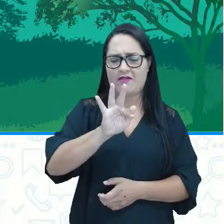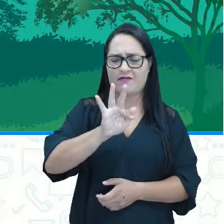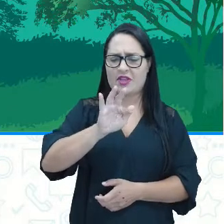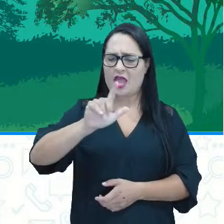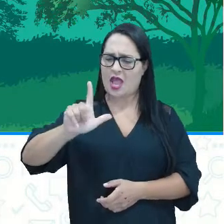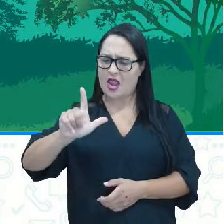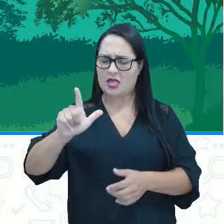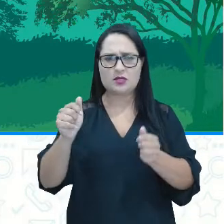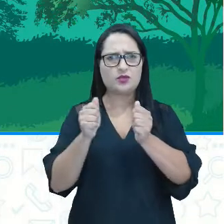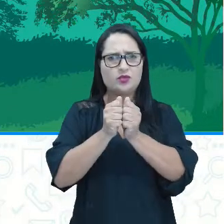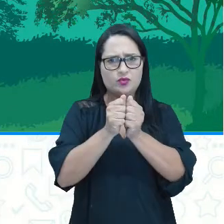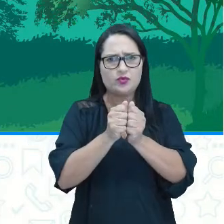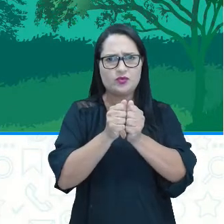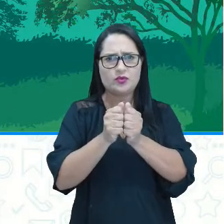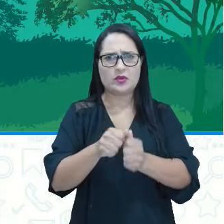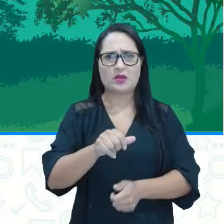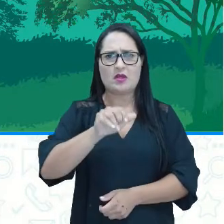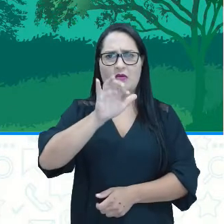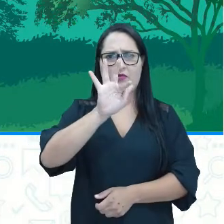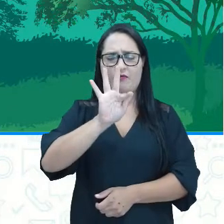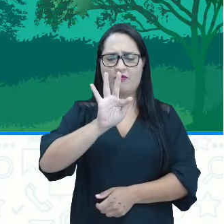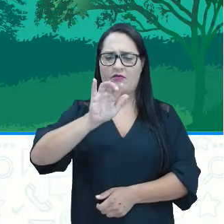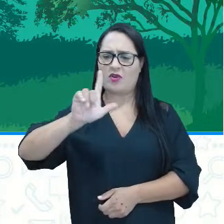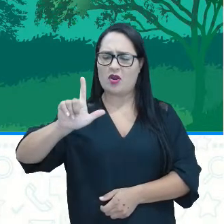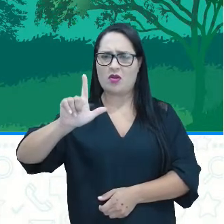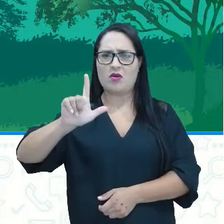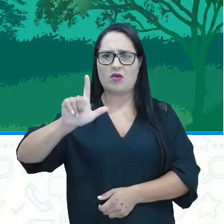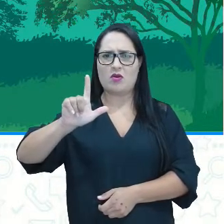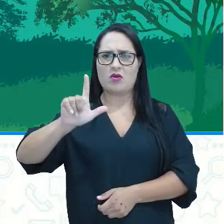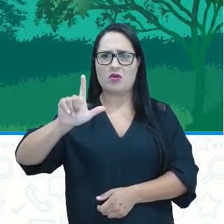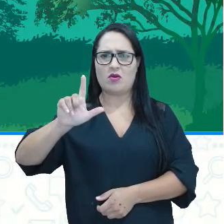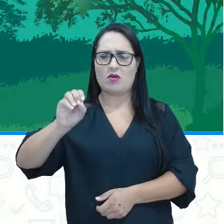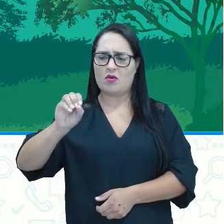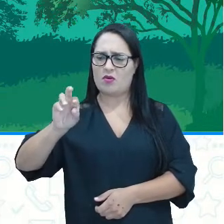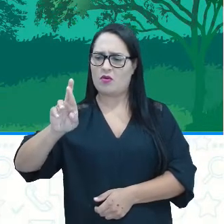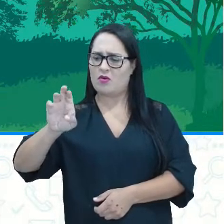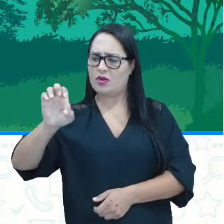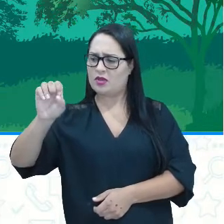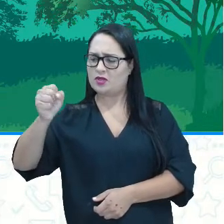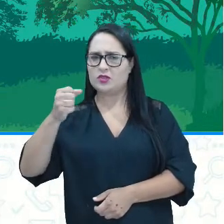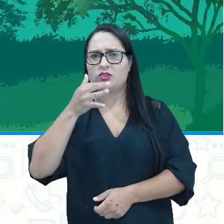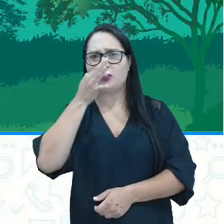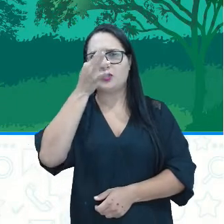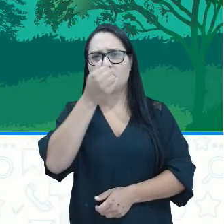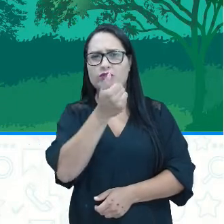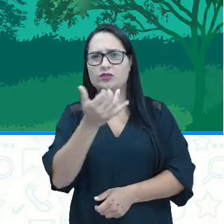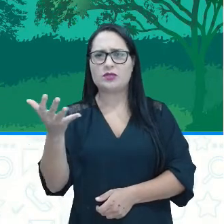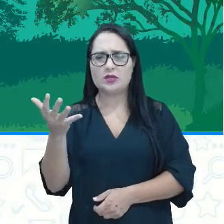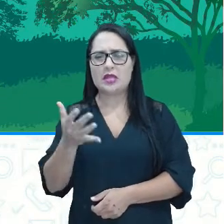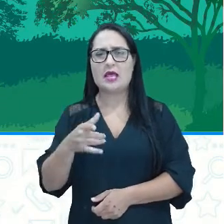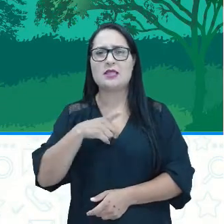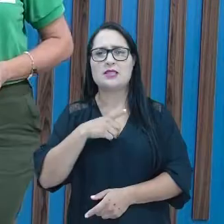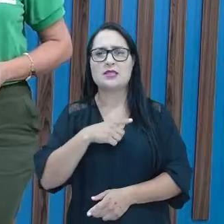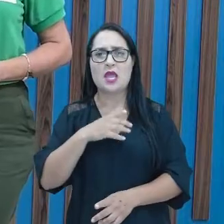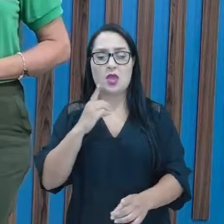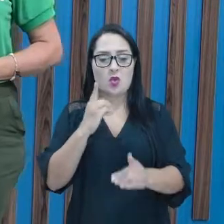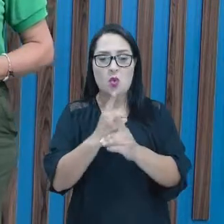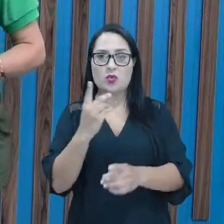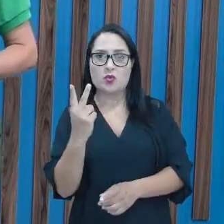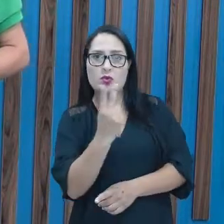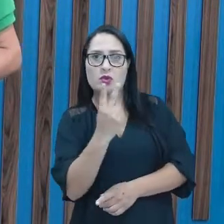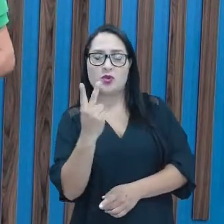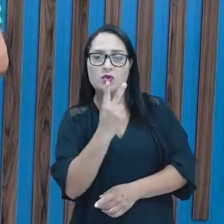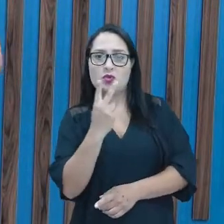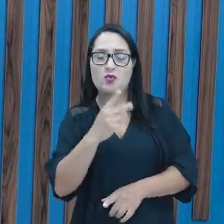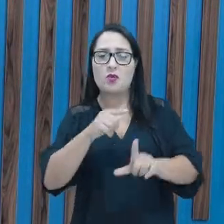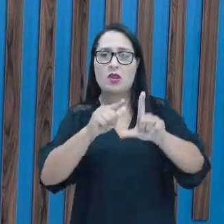juntinhos? Flores, então aí nós temos o encontro consonantal. E